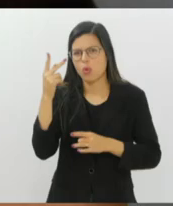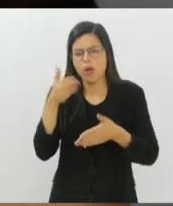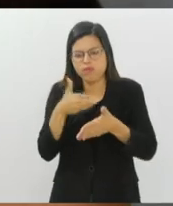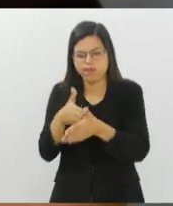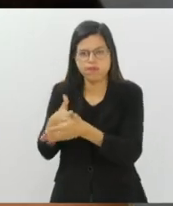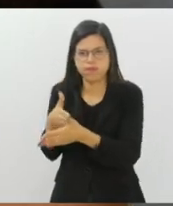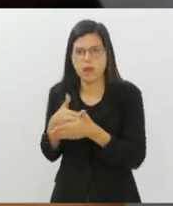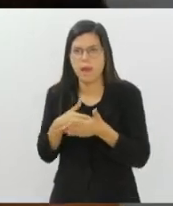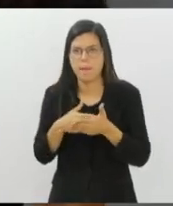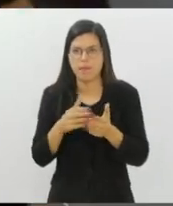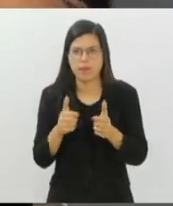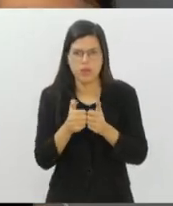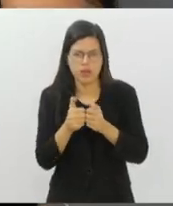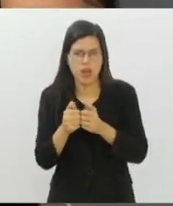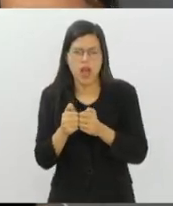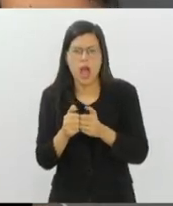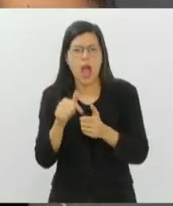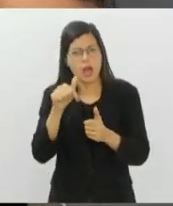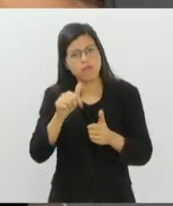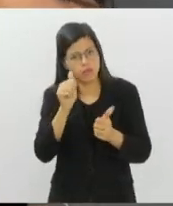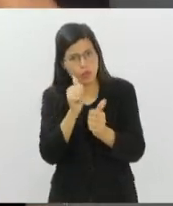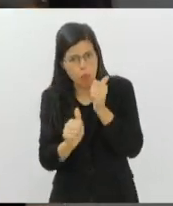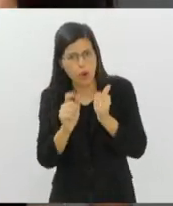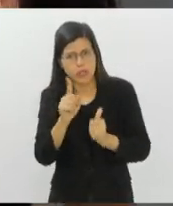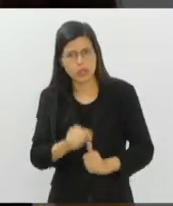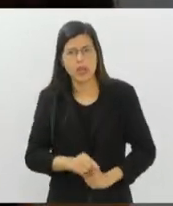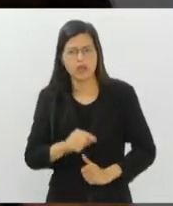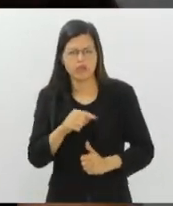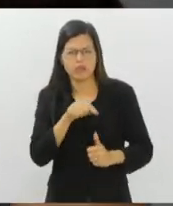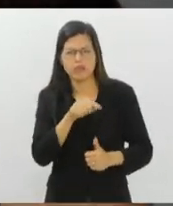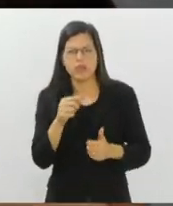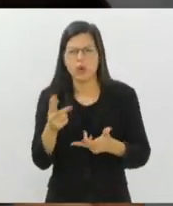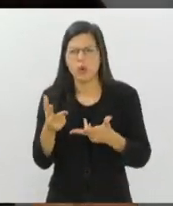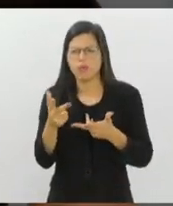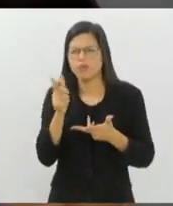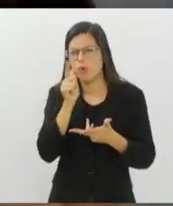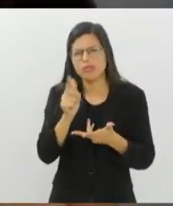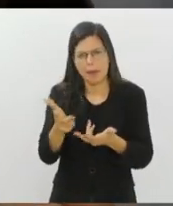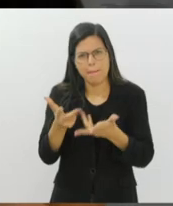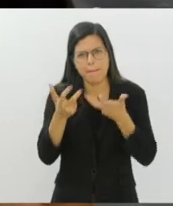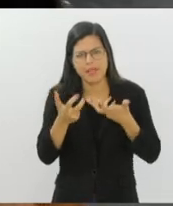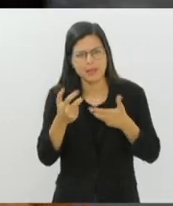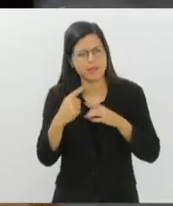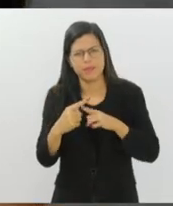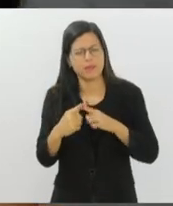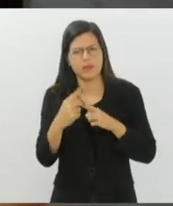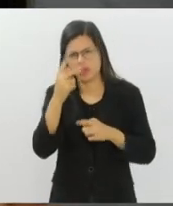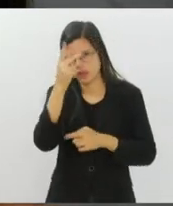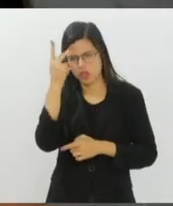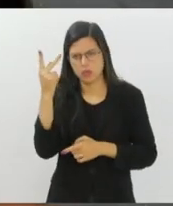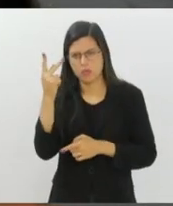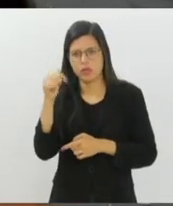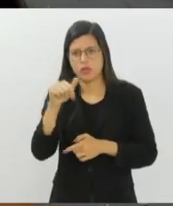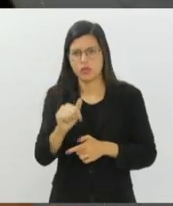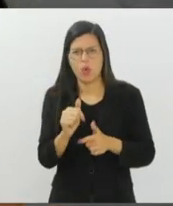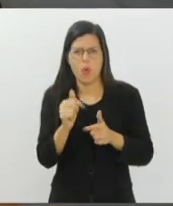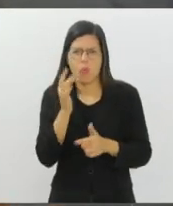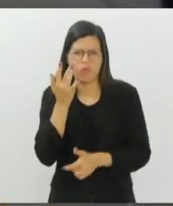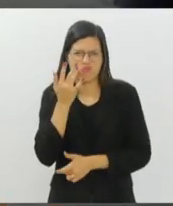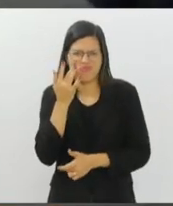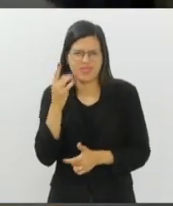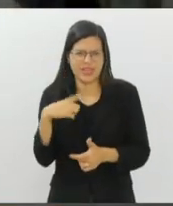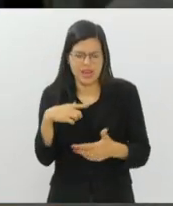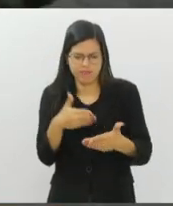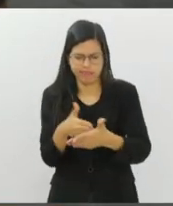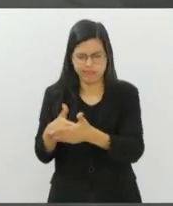ser considerados um esporte, você consegue identificar essa resistência, como é essa visão de quem está de dentro desse setor? Tem uma